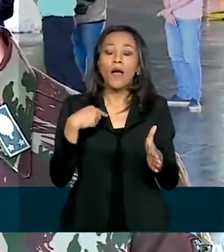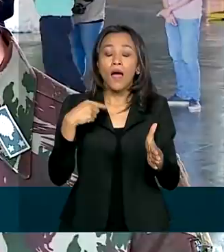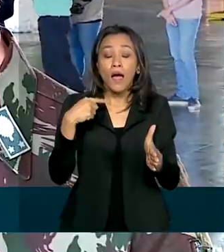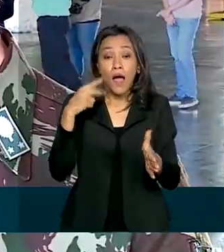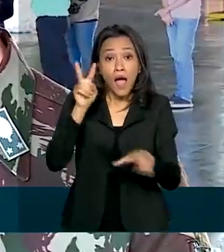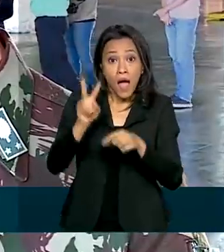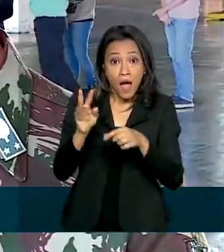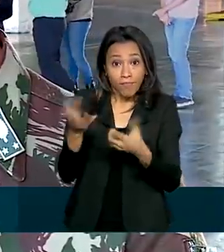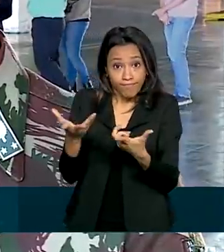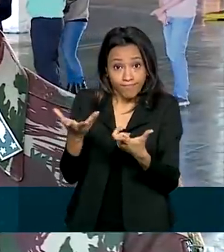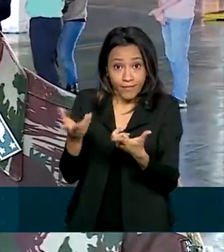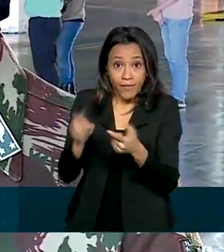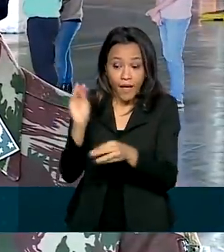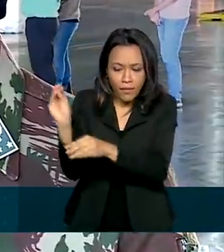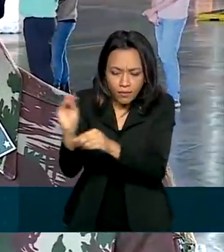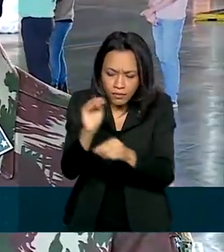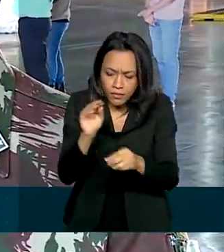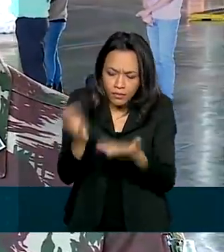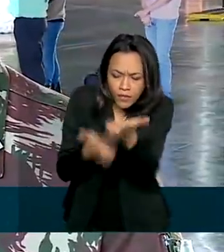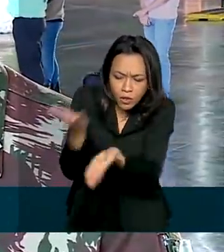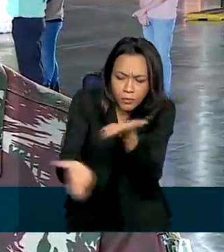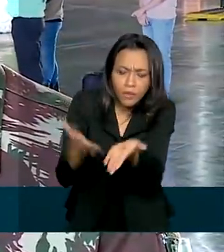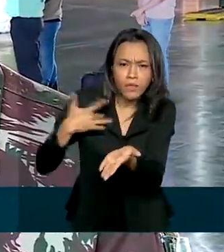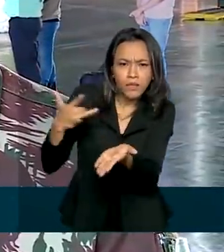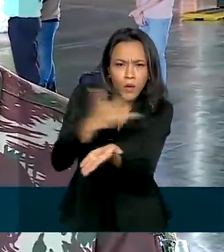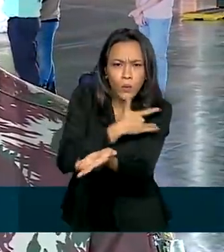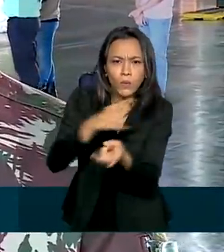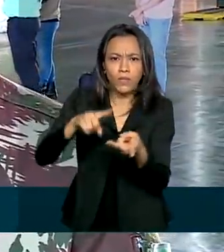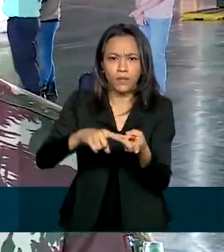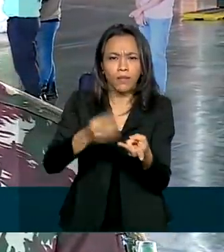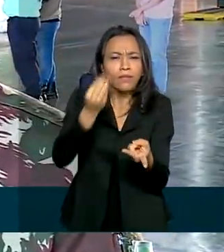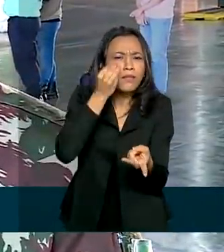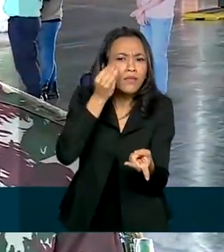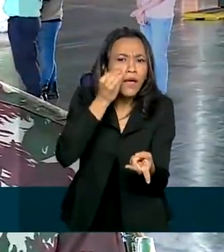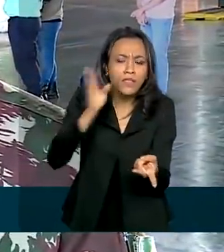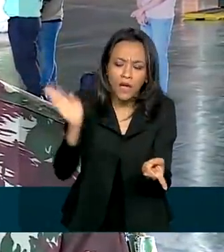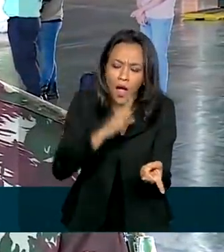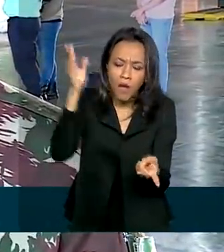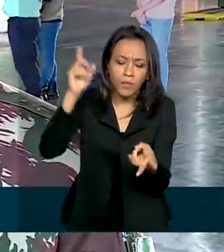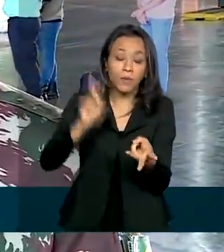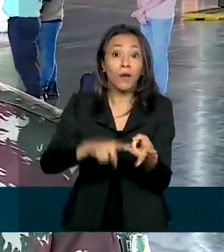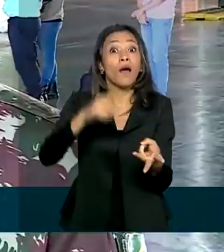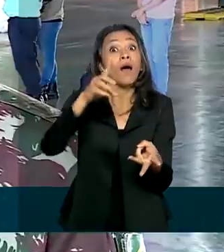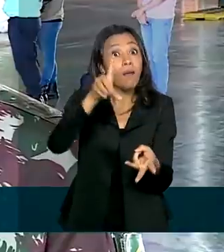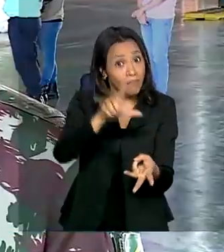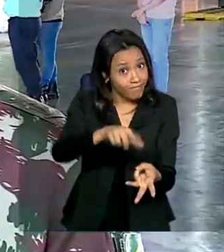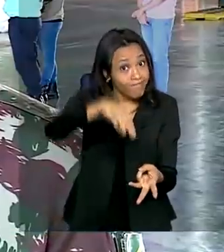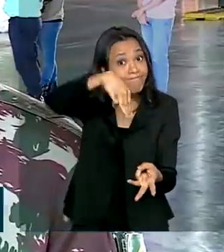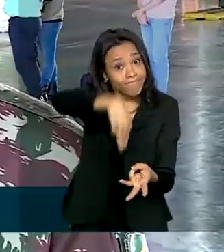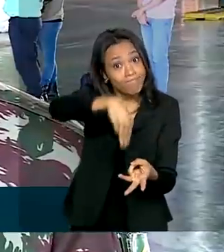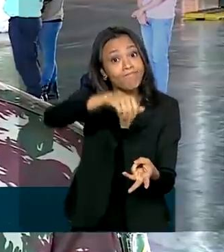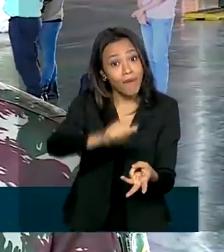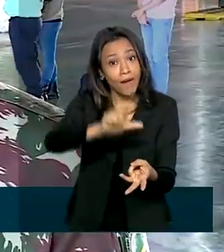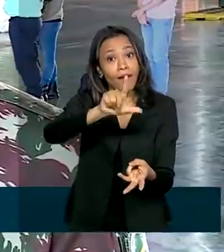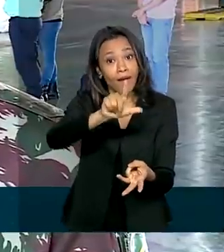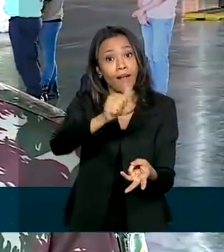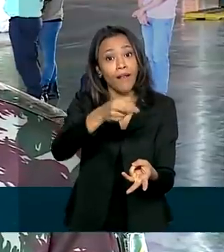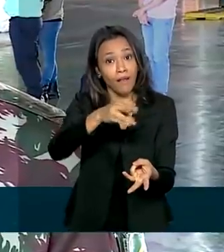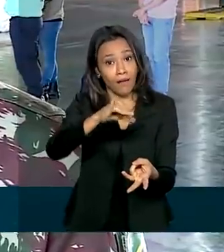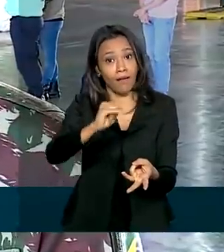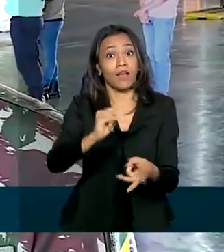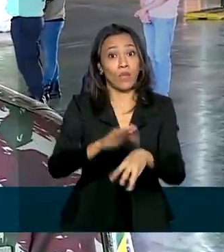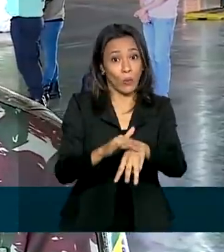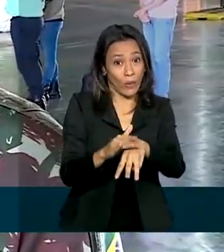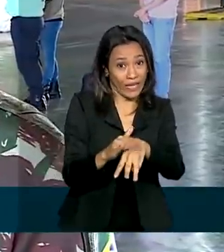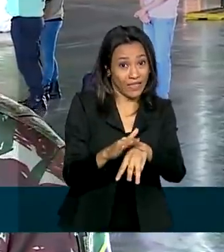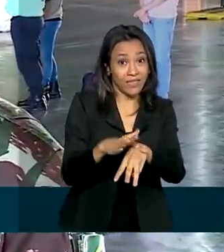aplicação de testes rápidos de Covid. Tem testes de malária e dengue, porque também são doenças endêmicas e os